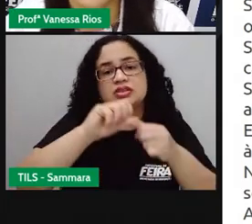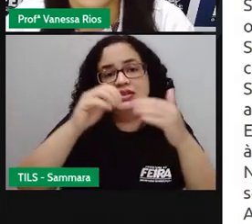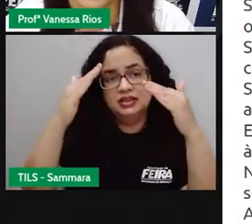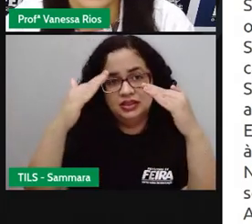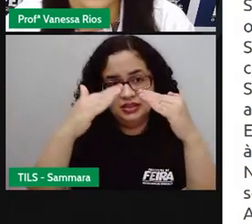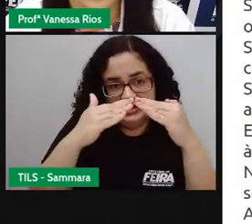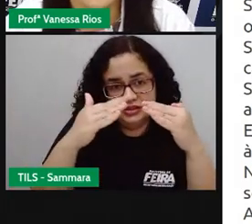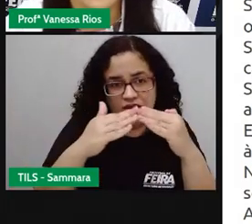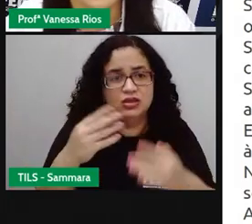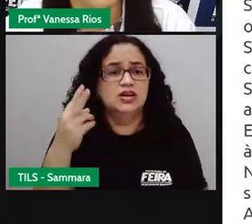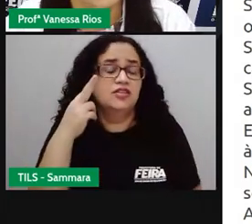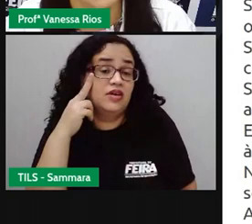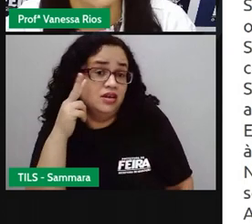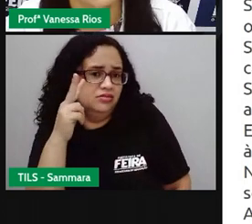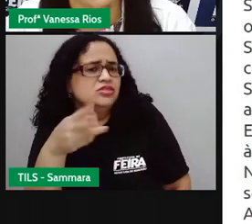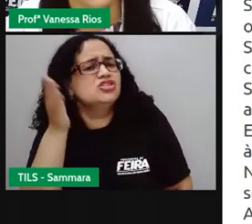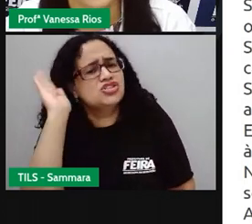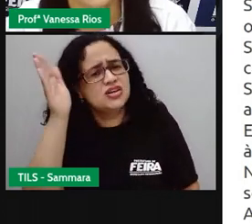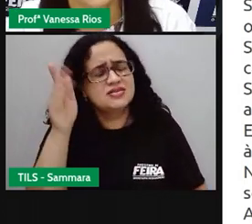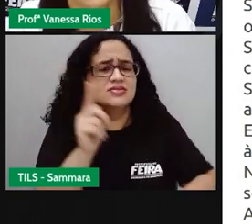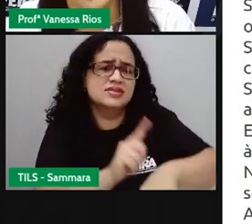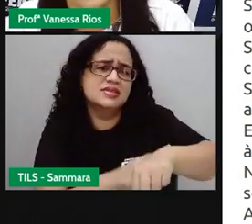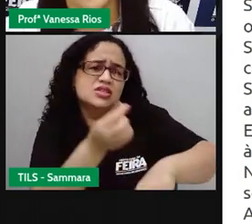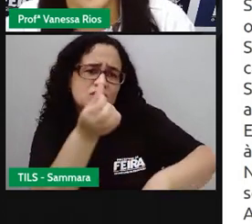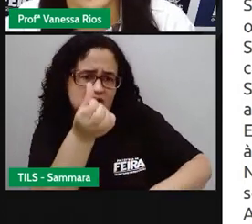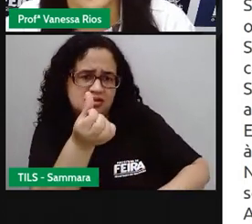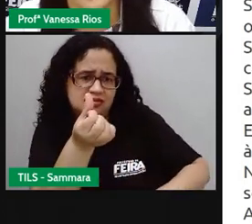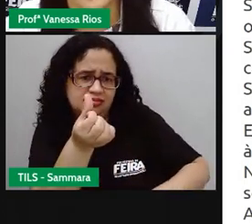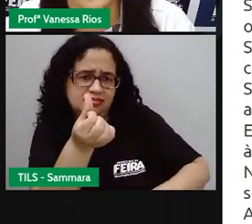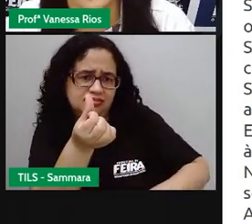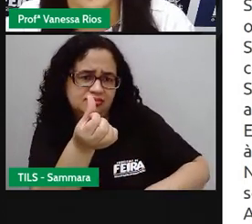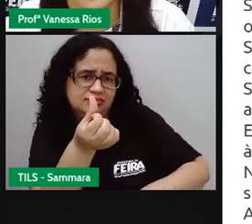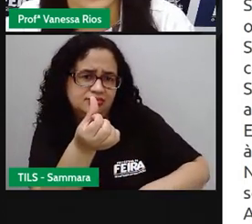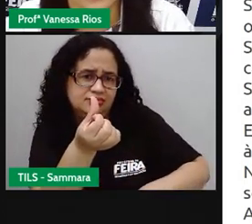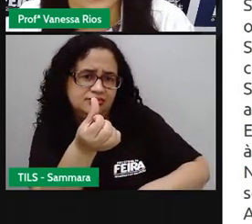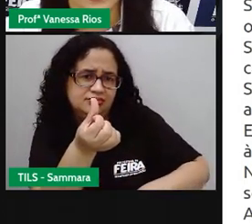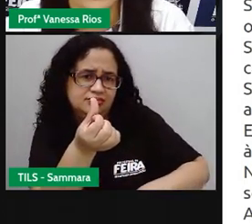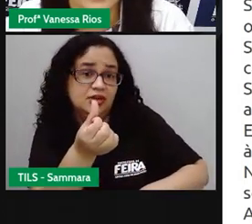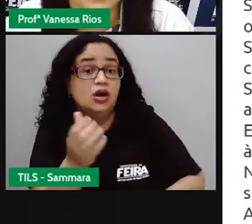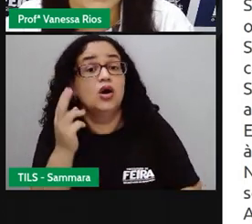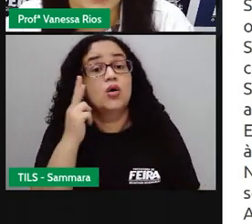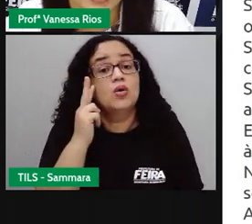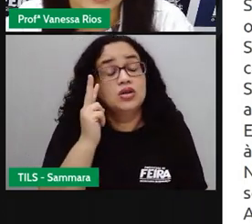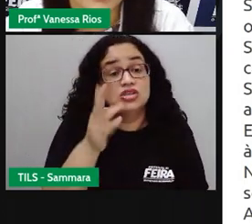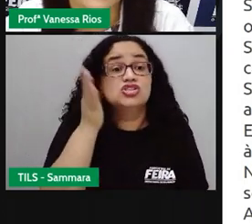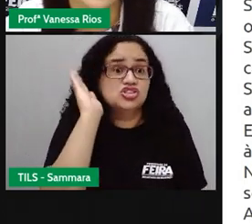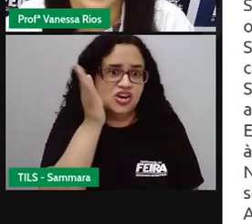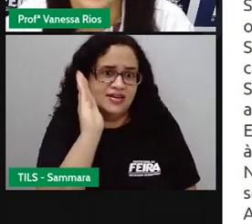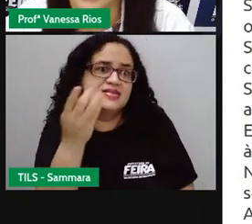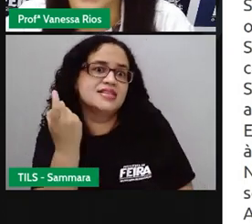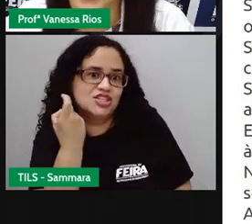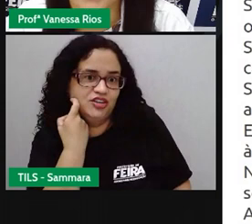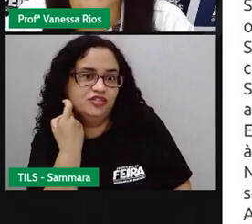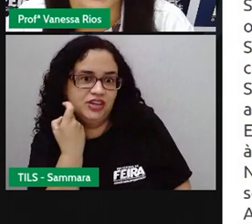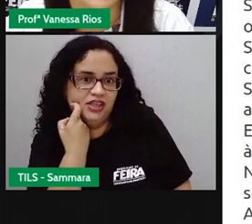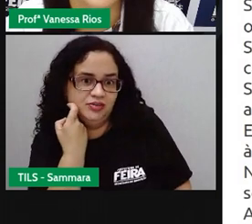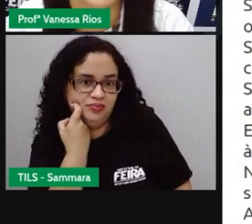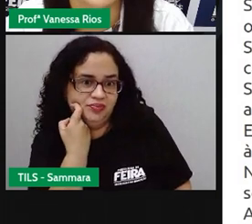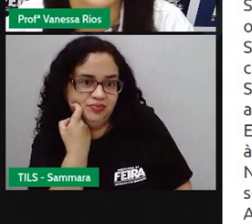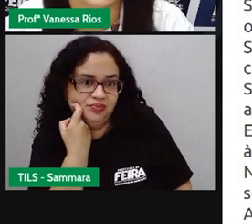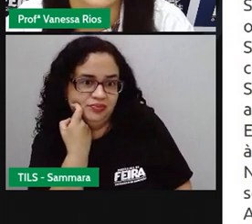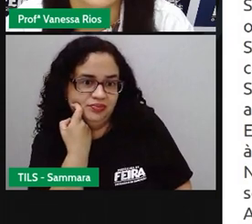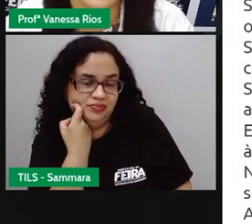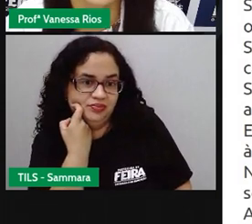casa. Quando se vê, já são seis horas. Quando se vê, já é sexta